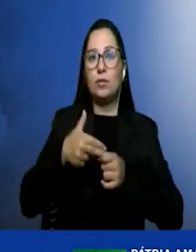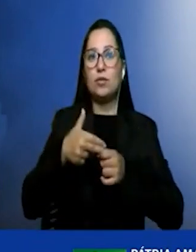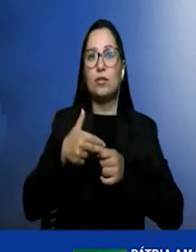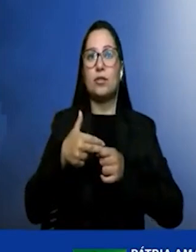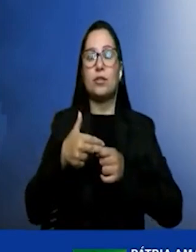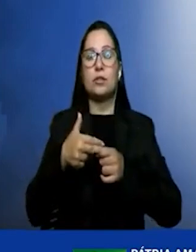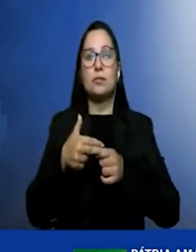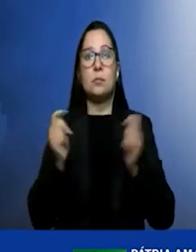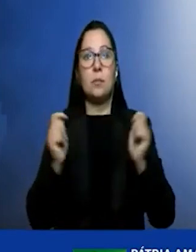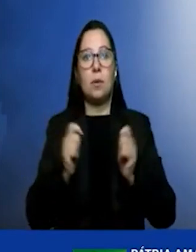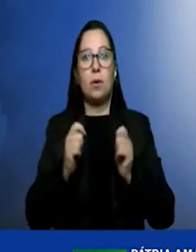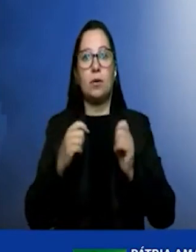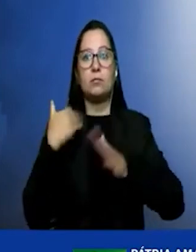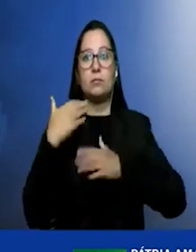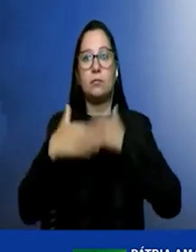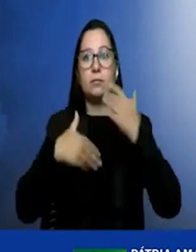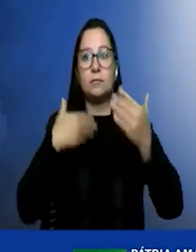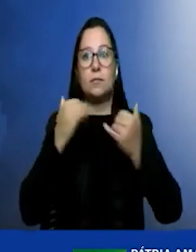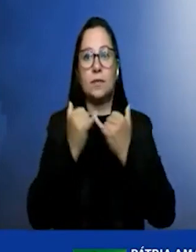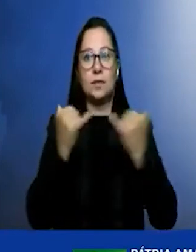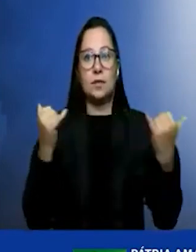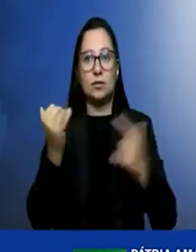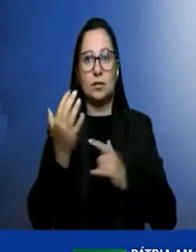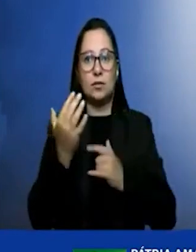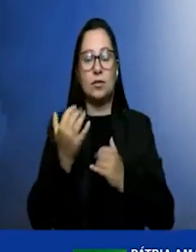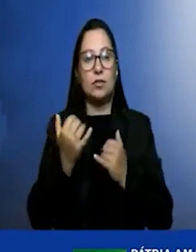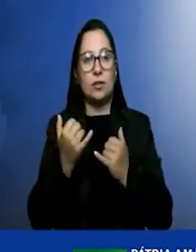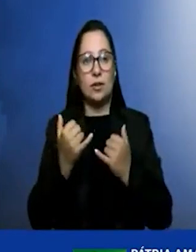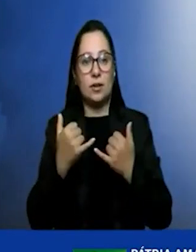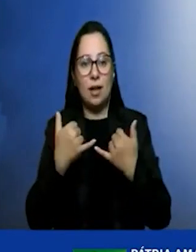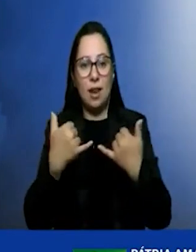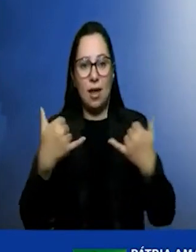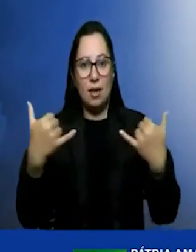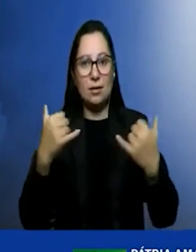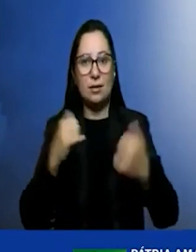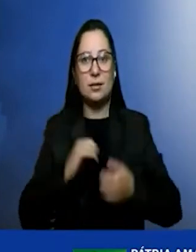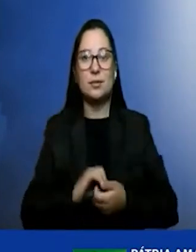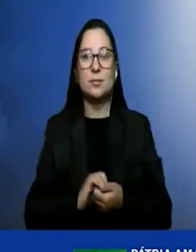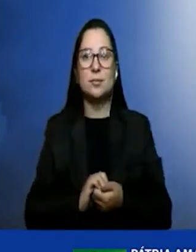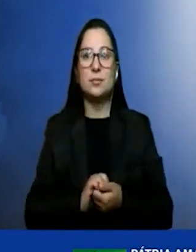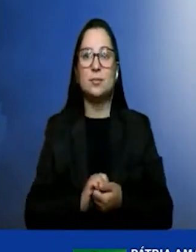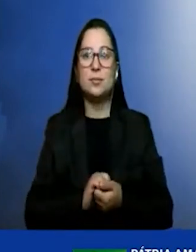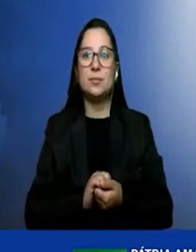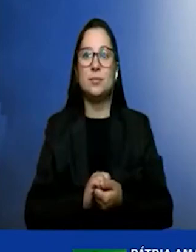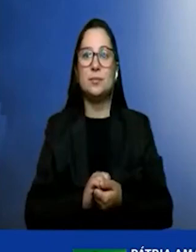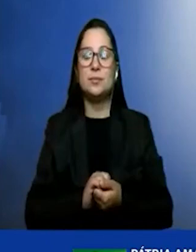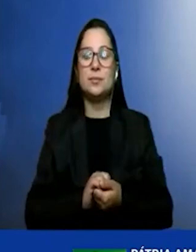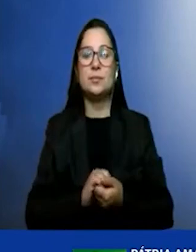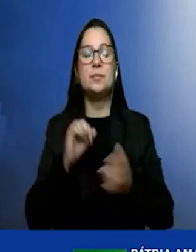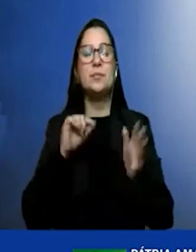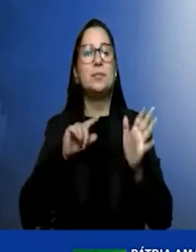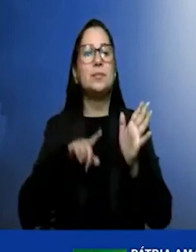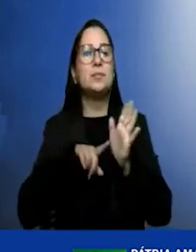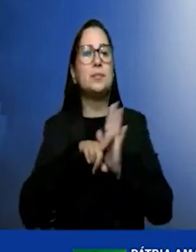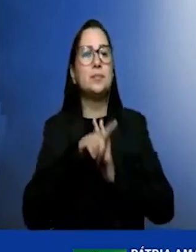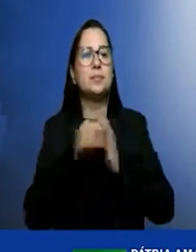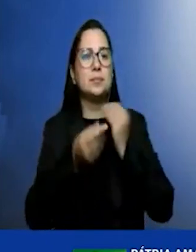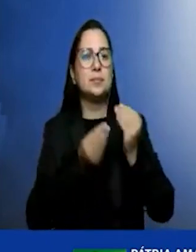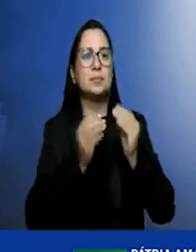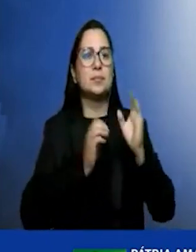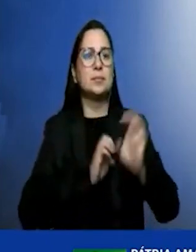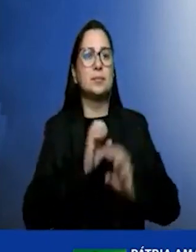energia elétrica. Então, minha jovem, o que é que a Toyota enxerga dentro dessa